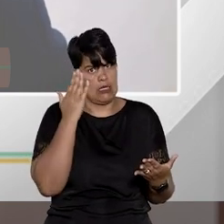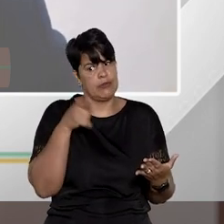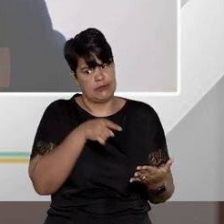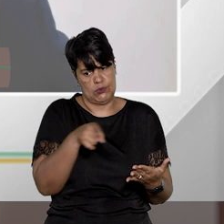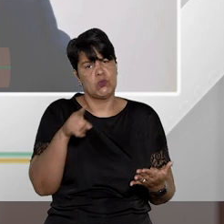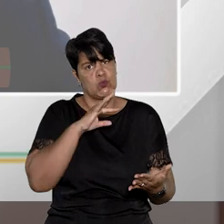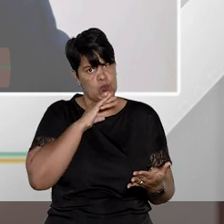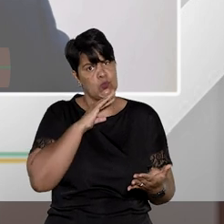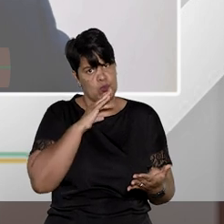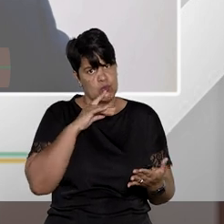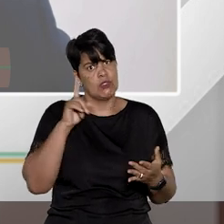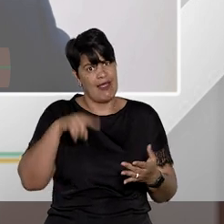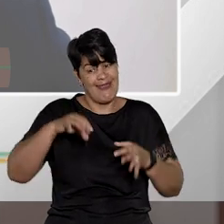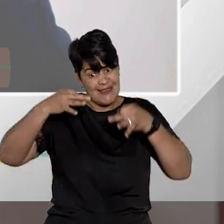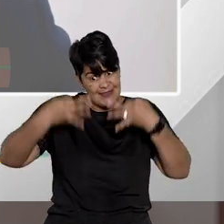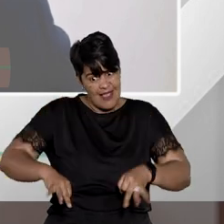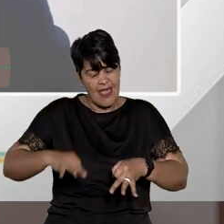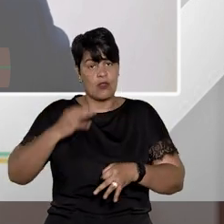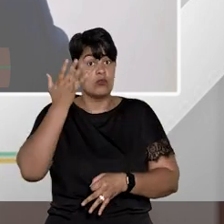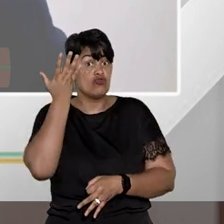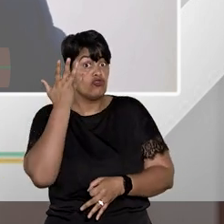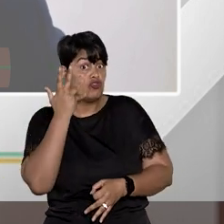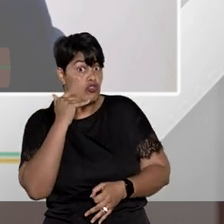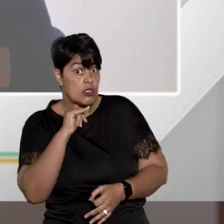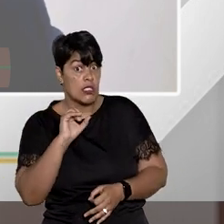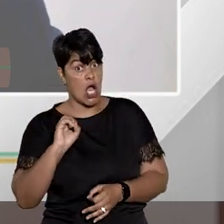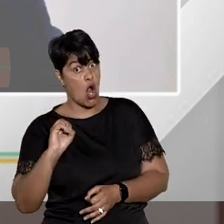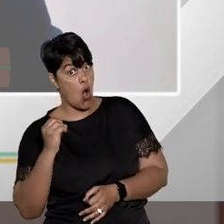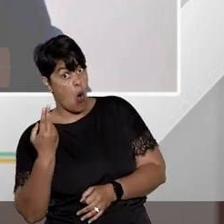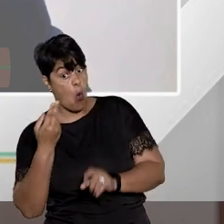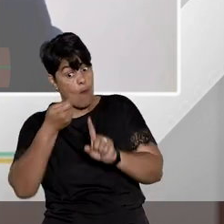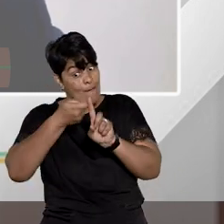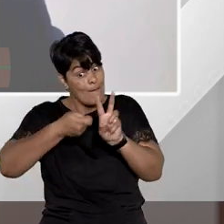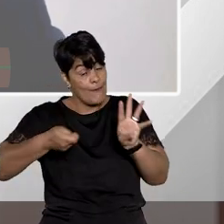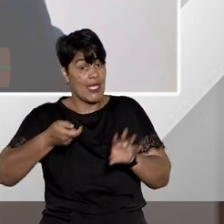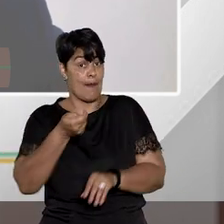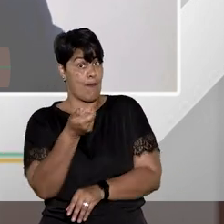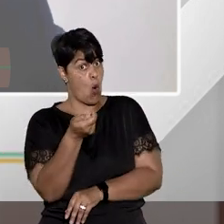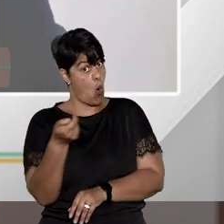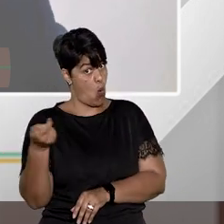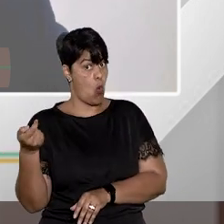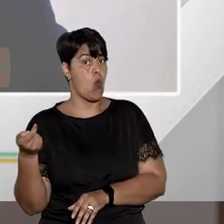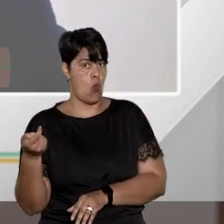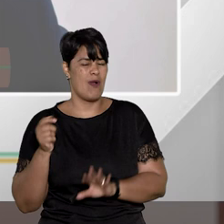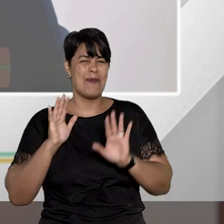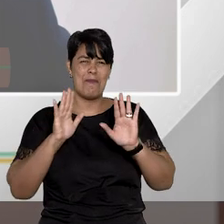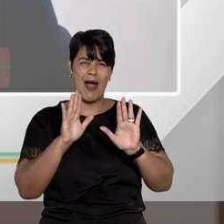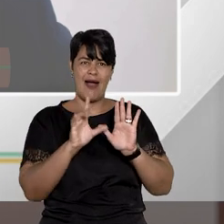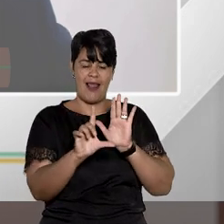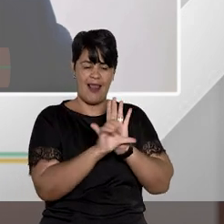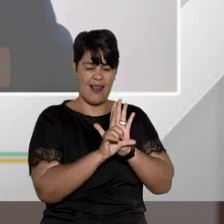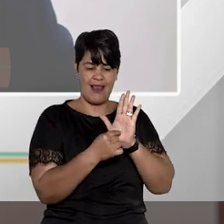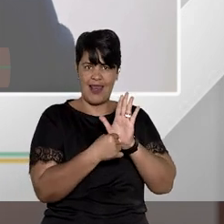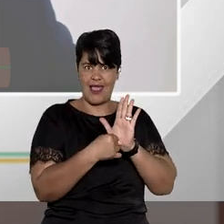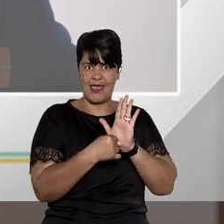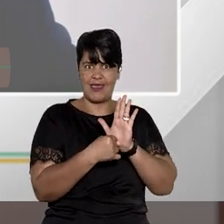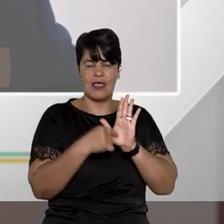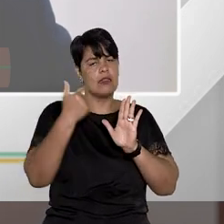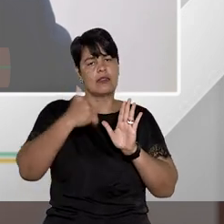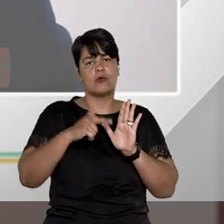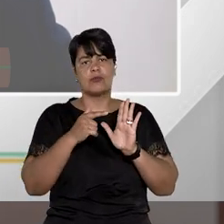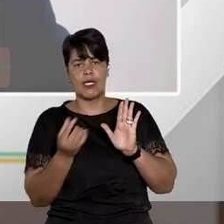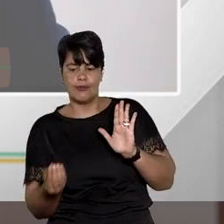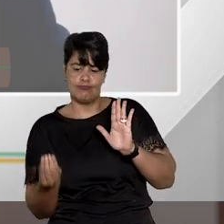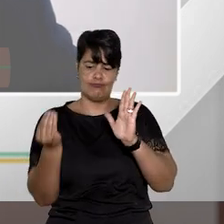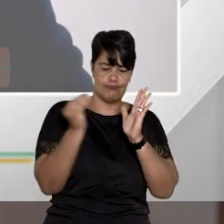seja em poucos dias ou em poucos meses. mas a legislação não prevê uma carga fechada, assim